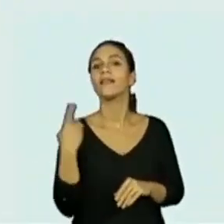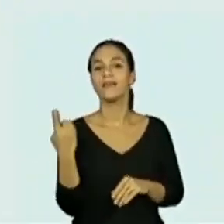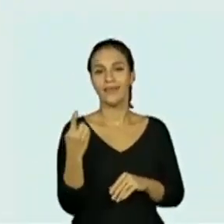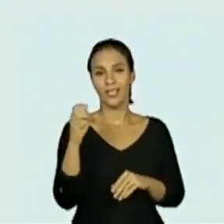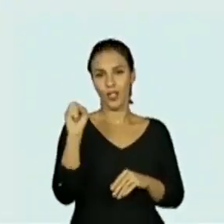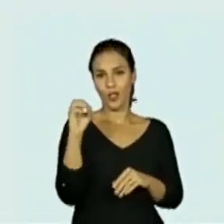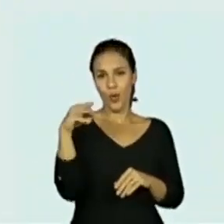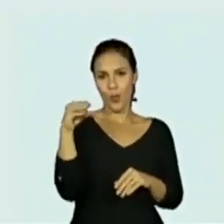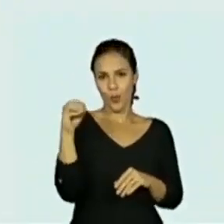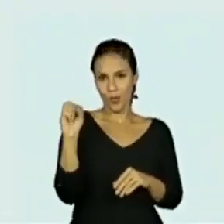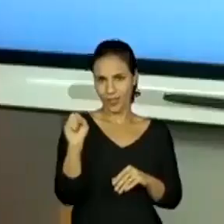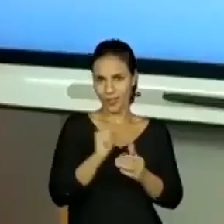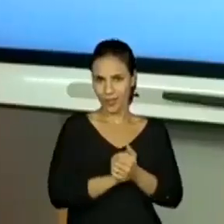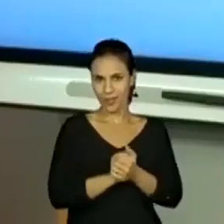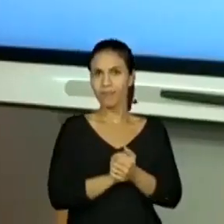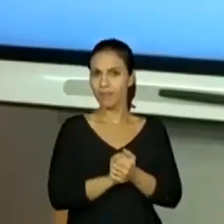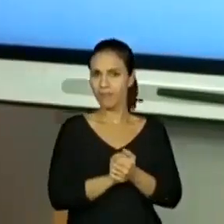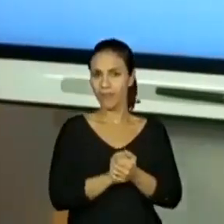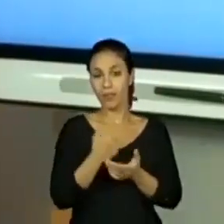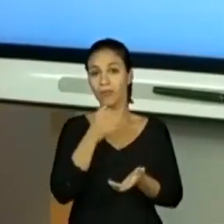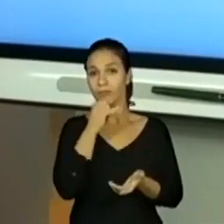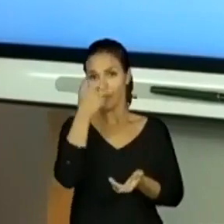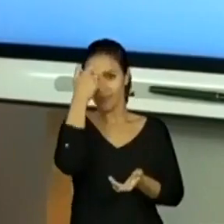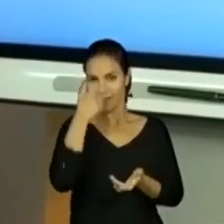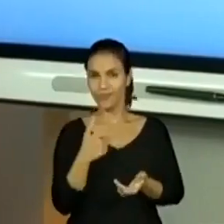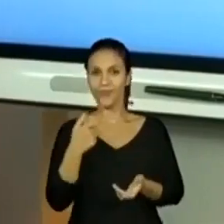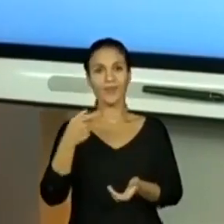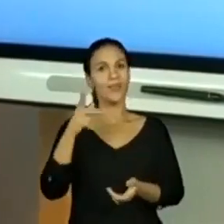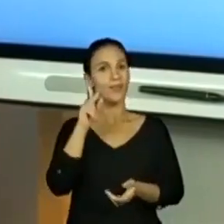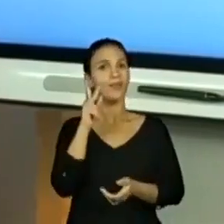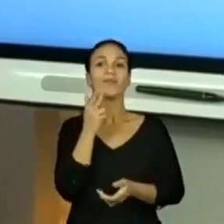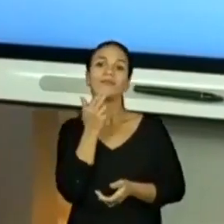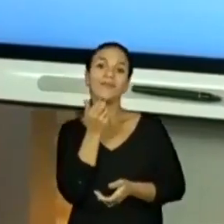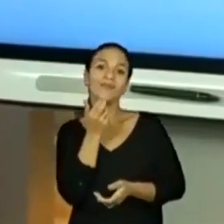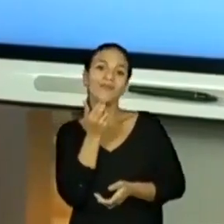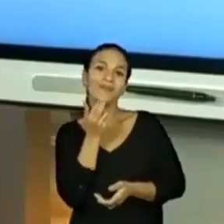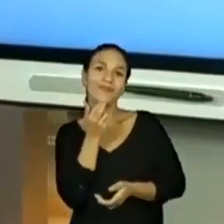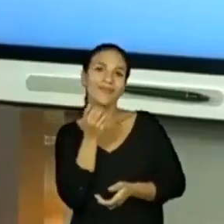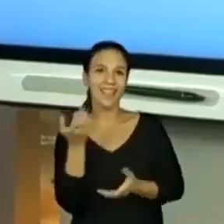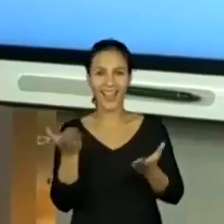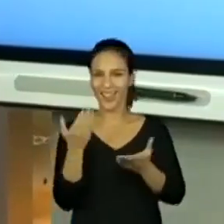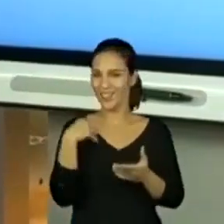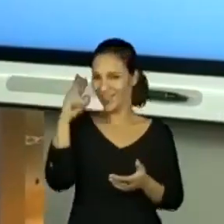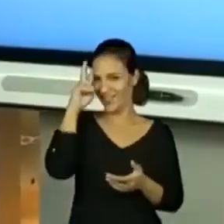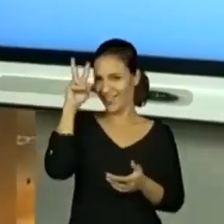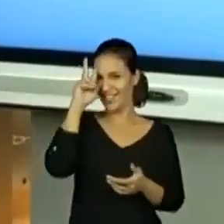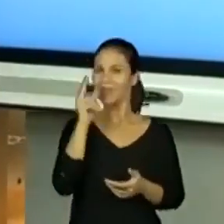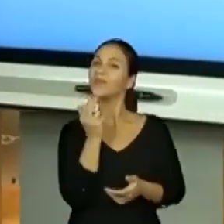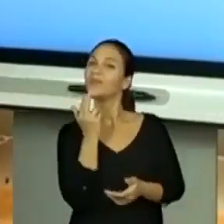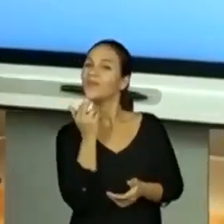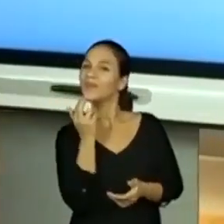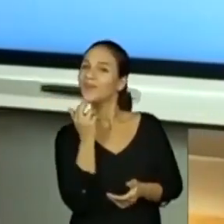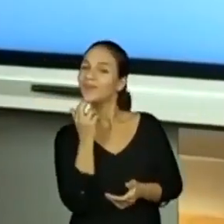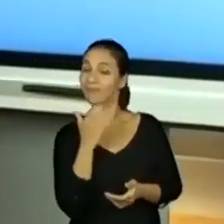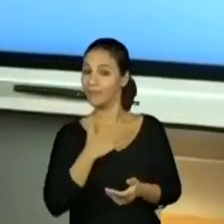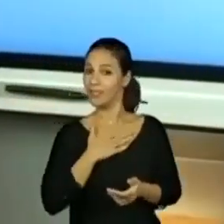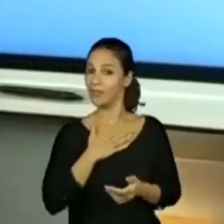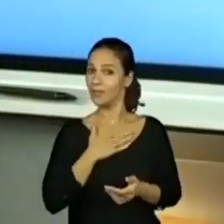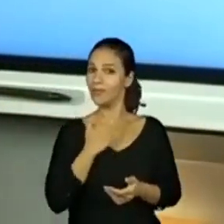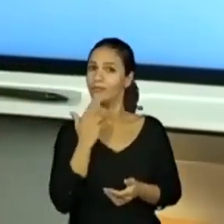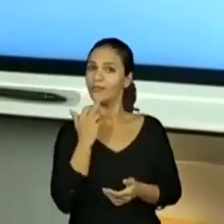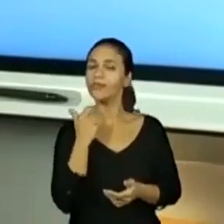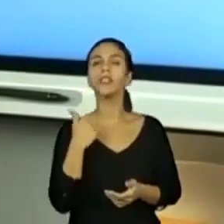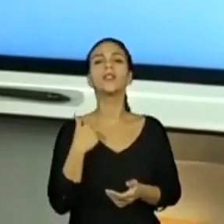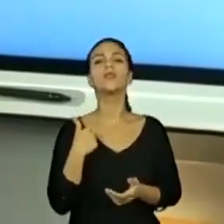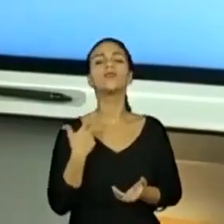contexto? Bom, o professor Baglini, ou o professor Rodrigo, eu vou lembrar de fazer isso sempre. O professor Rodrigo, quem somos? Bom, eu sou,